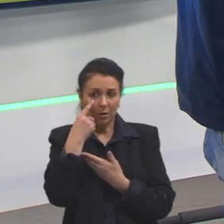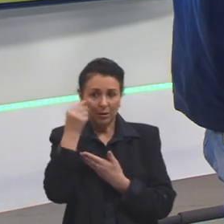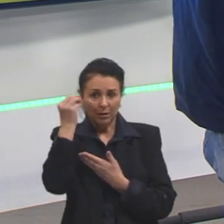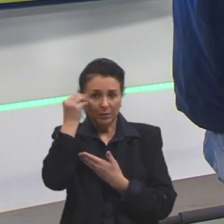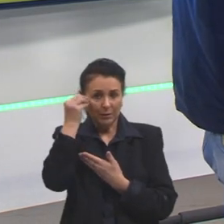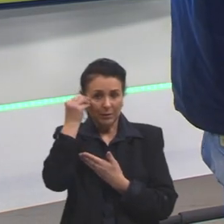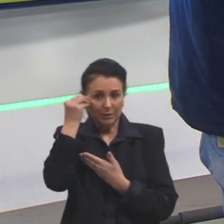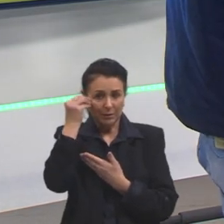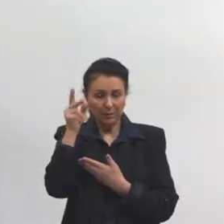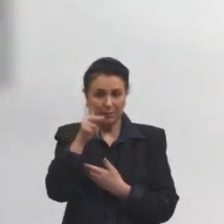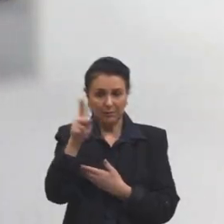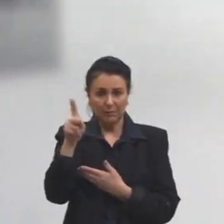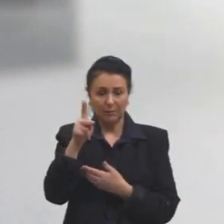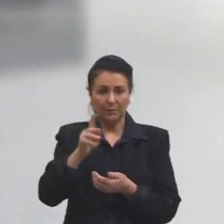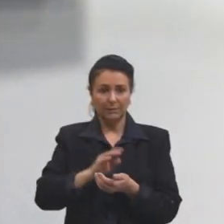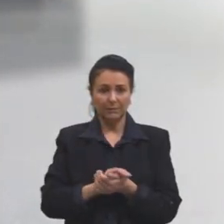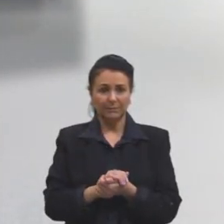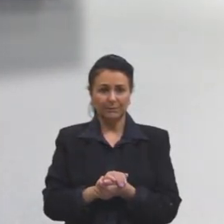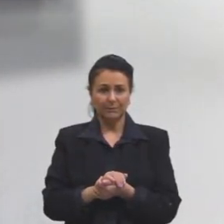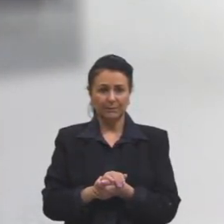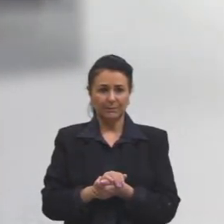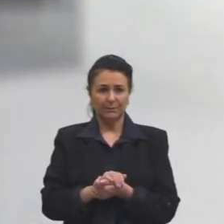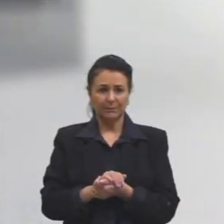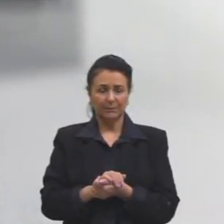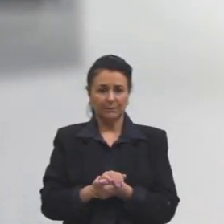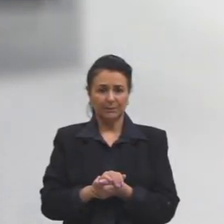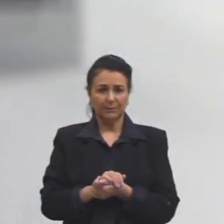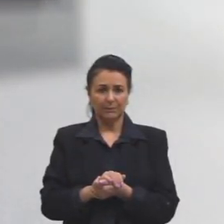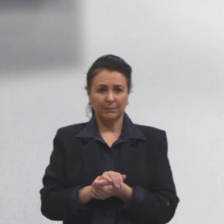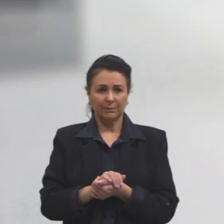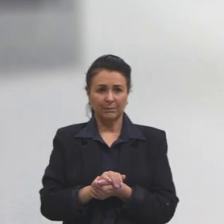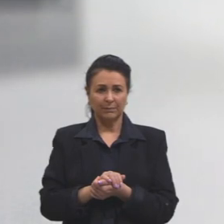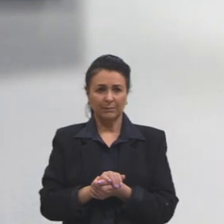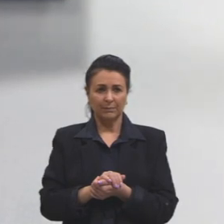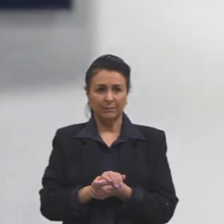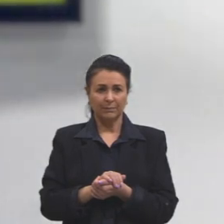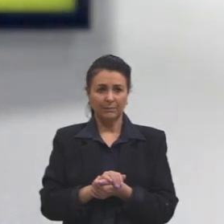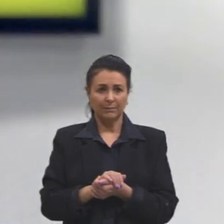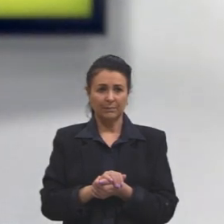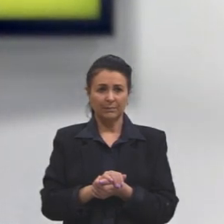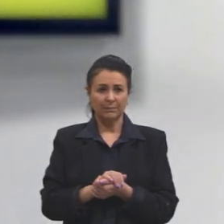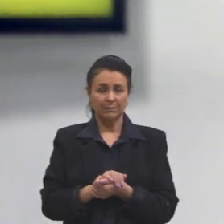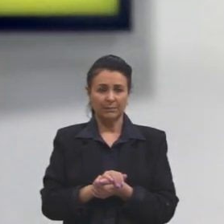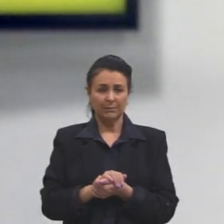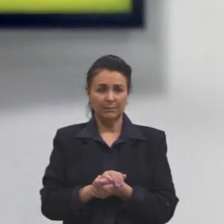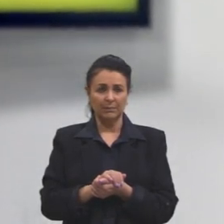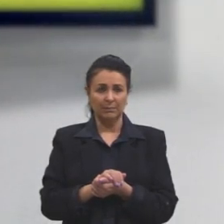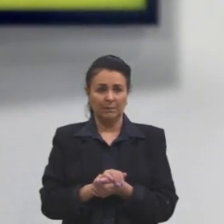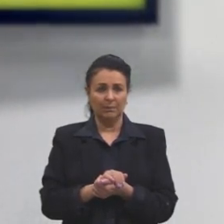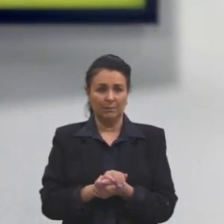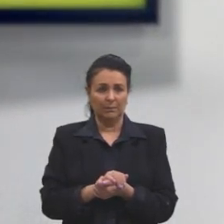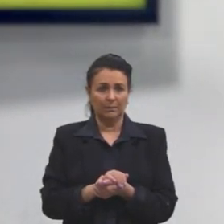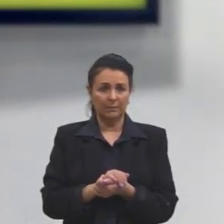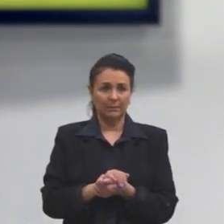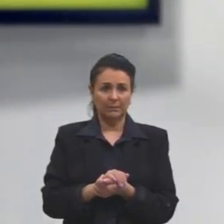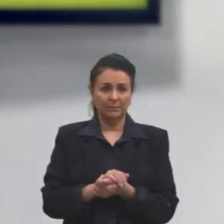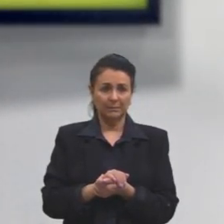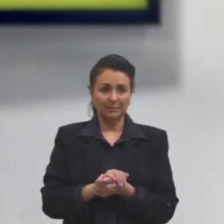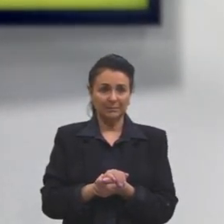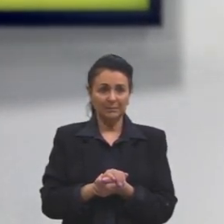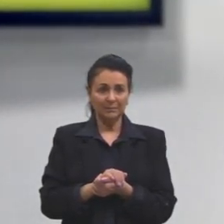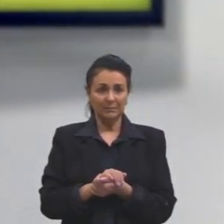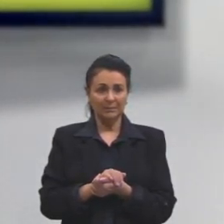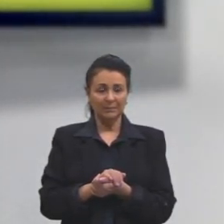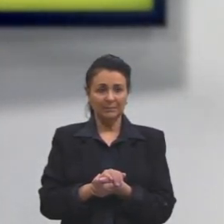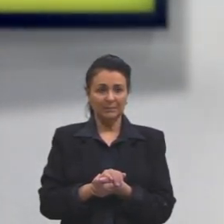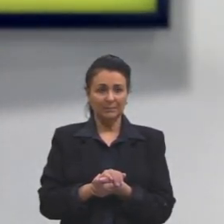vai indo. Vai indo, vai empurrando, vai empurrando, vai empurrando os movimentos peristálticos e